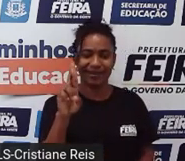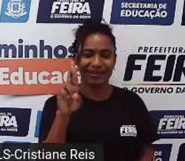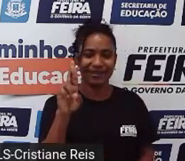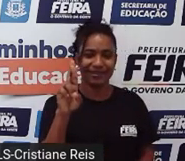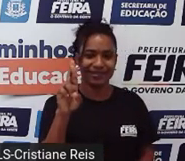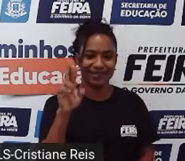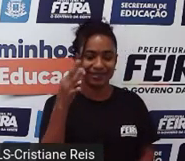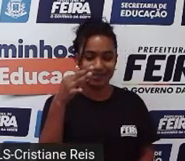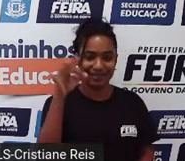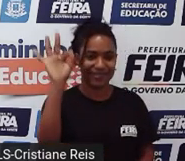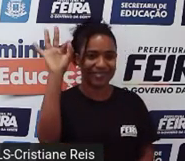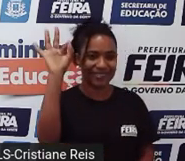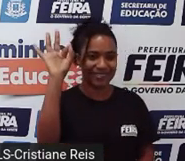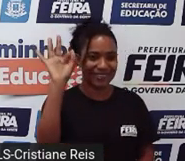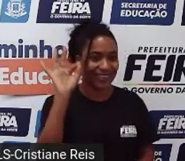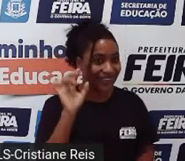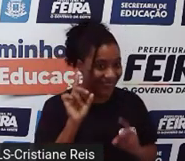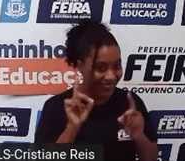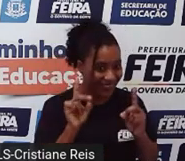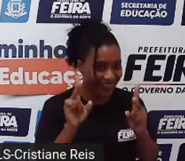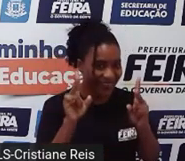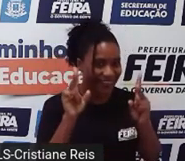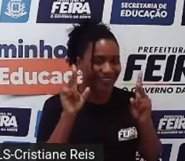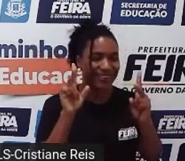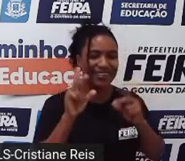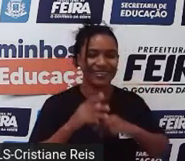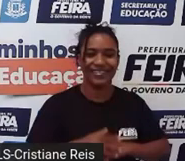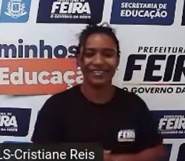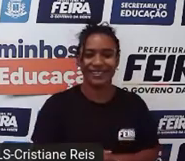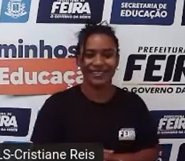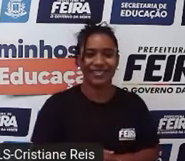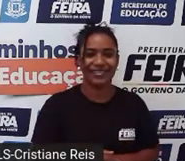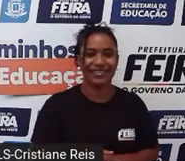Ok? Correto. Next one.